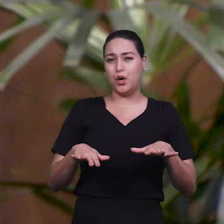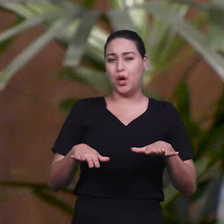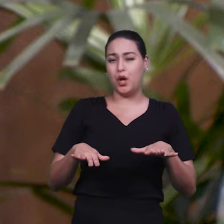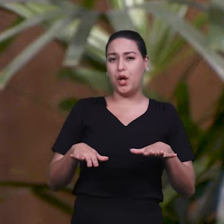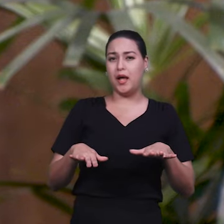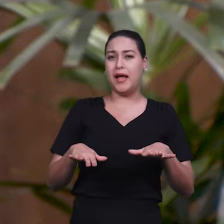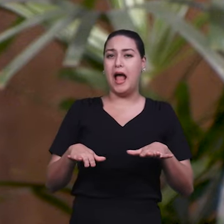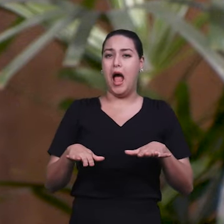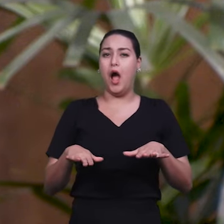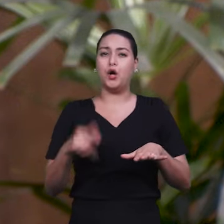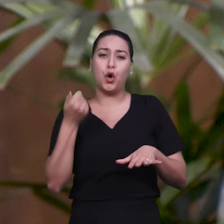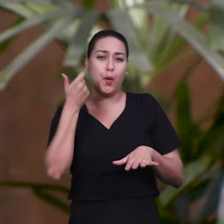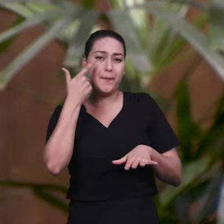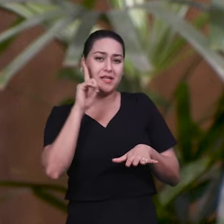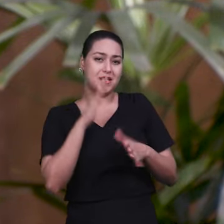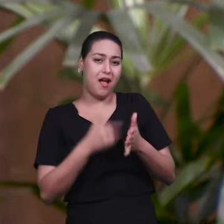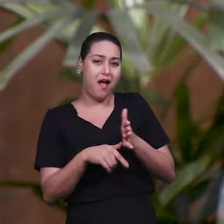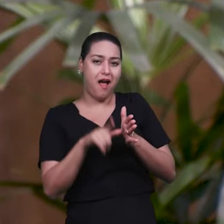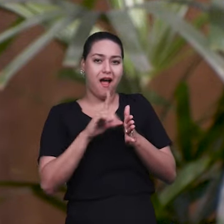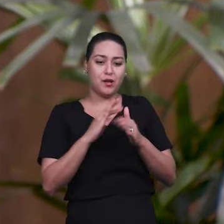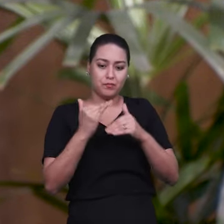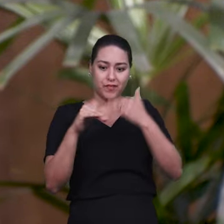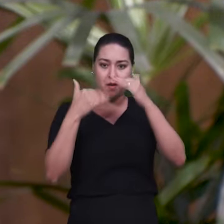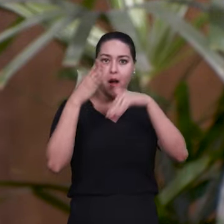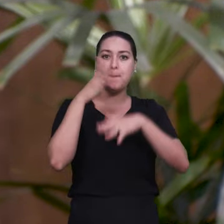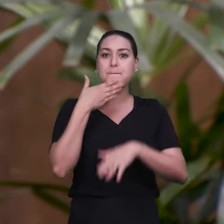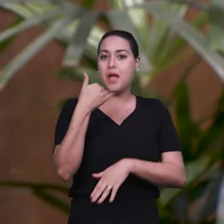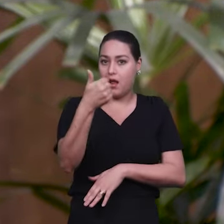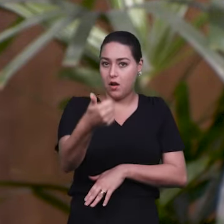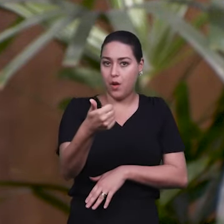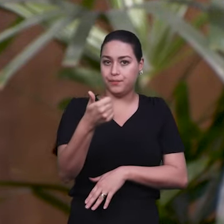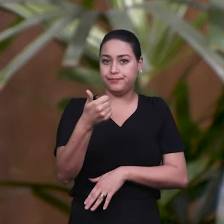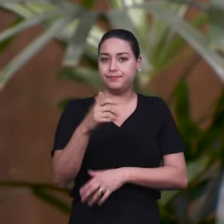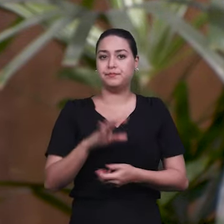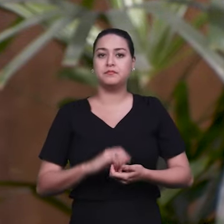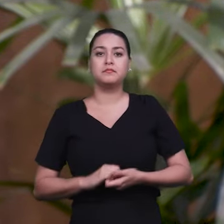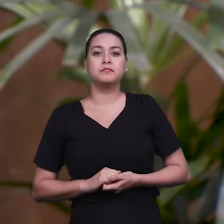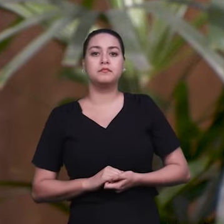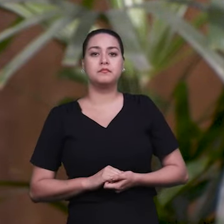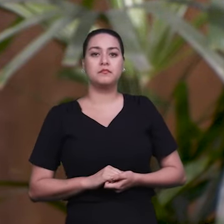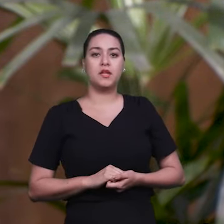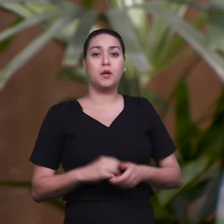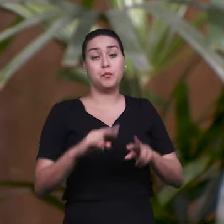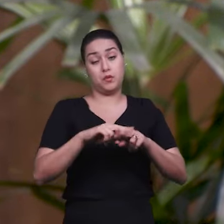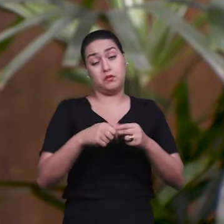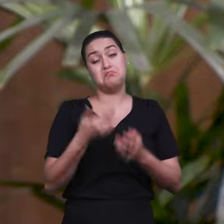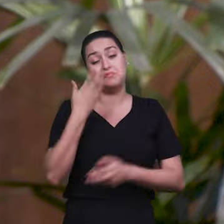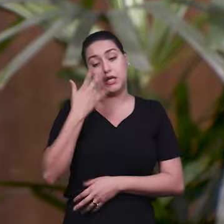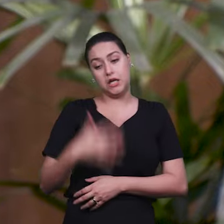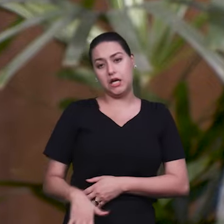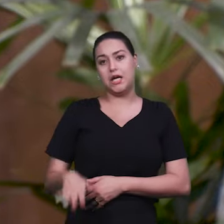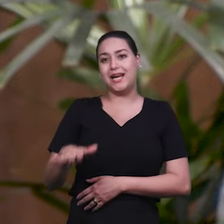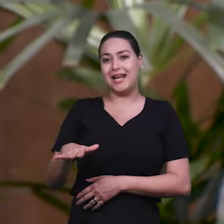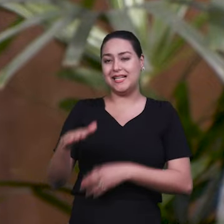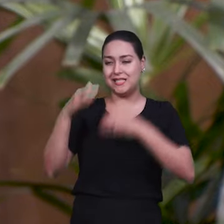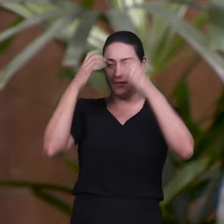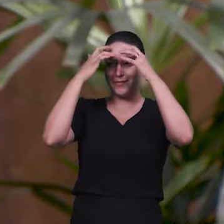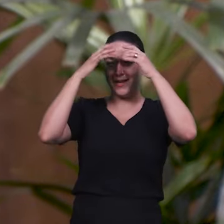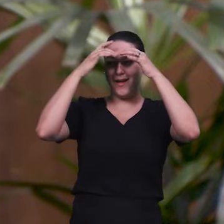naquele instrumento, mais ela vai desenvolver. Até pela questão de ser criança, né? A mente